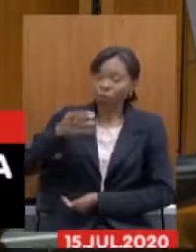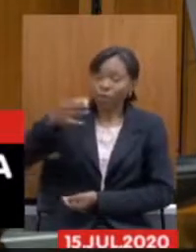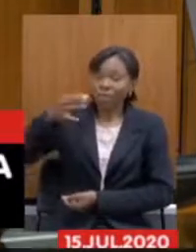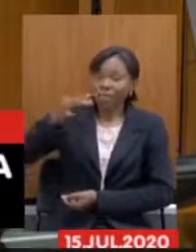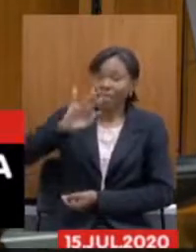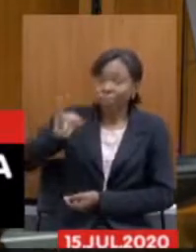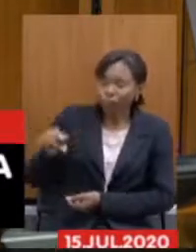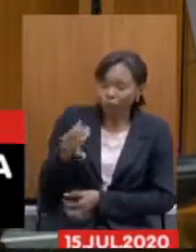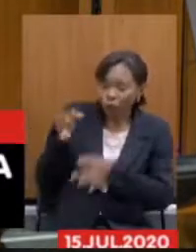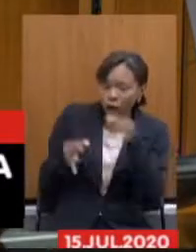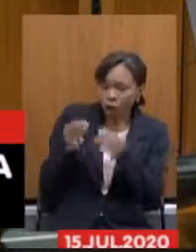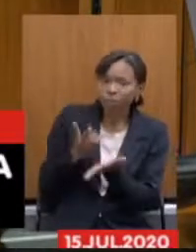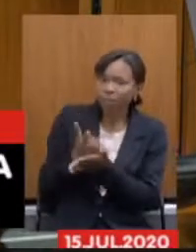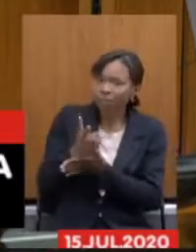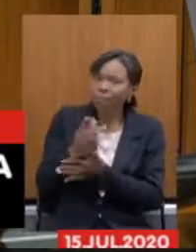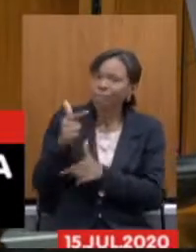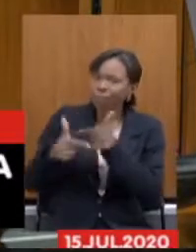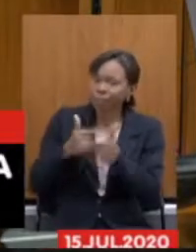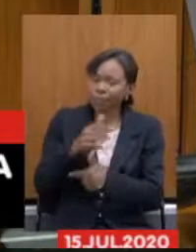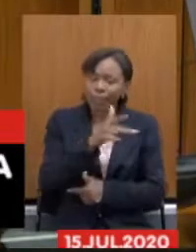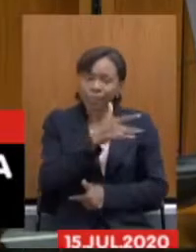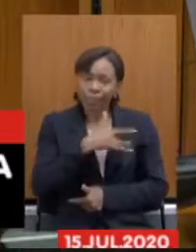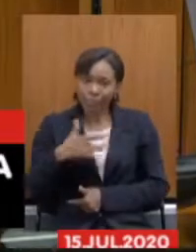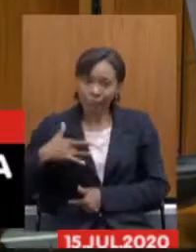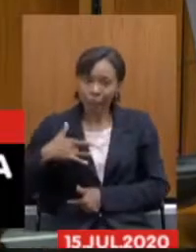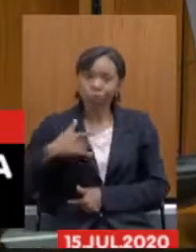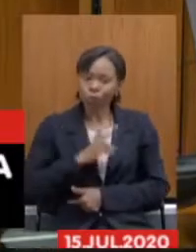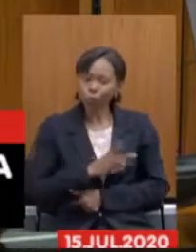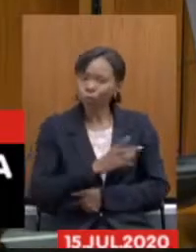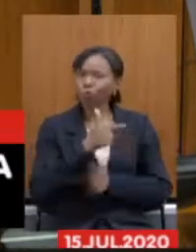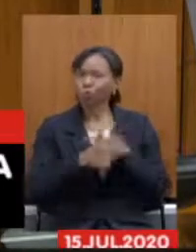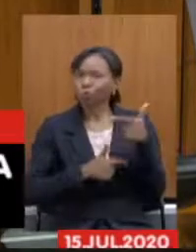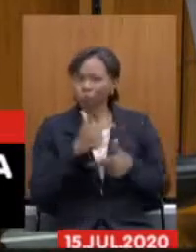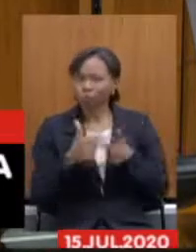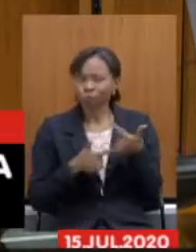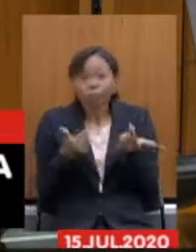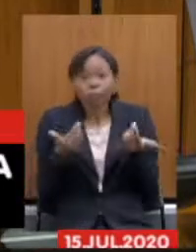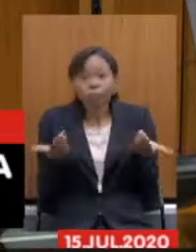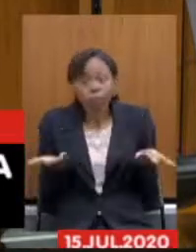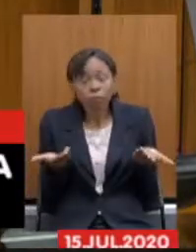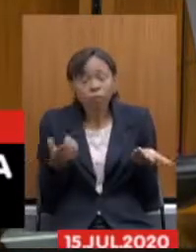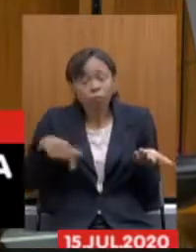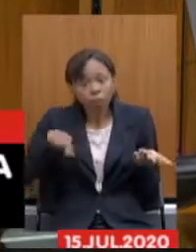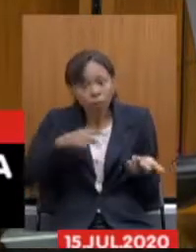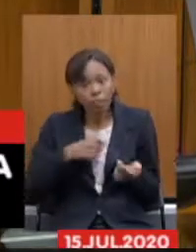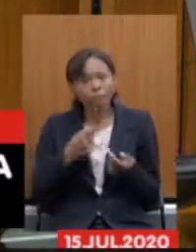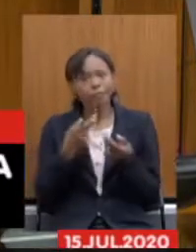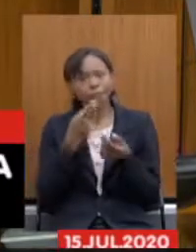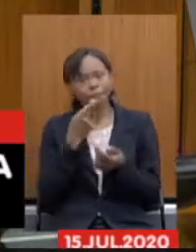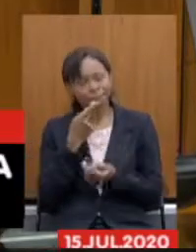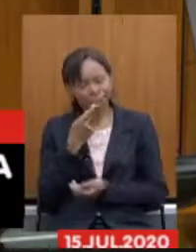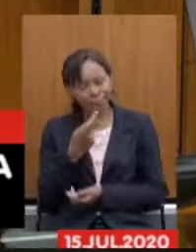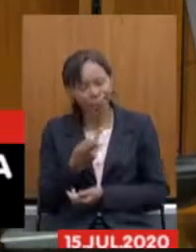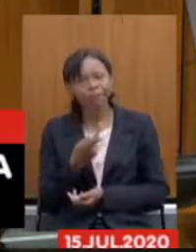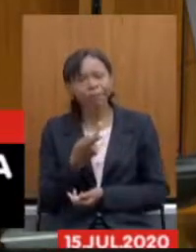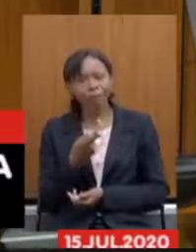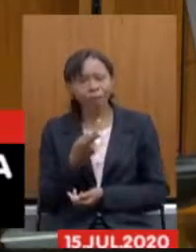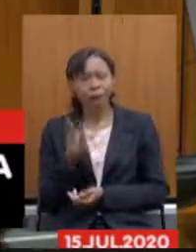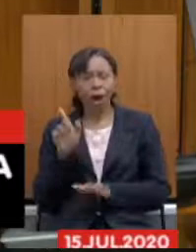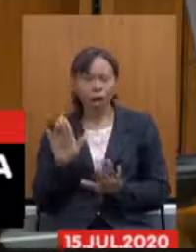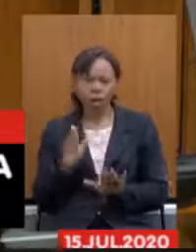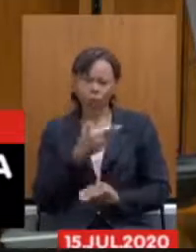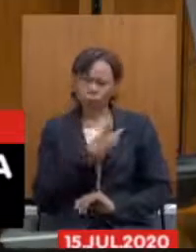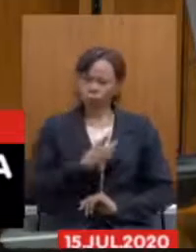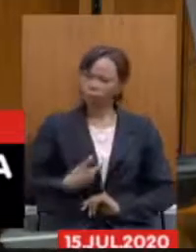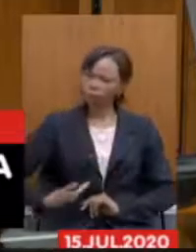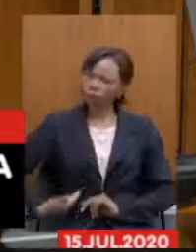a saúde não parou então isso que nós temos que falar então quando o governador fala lá